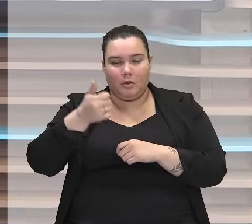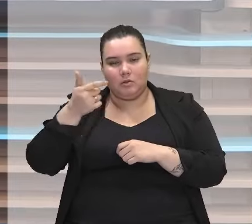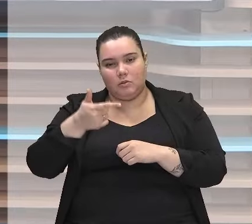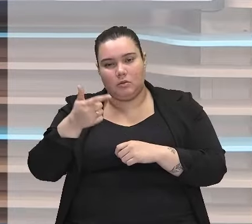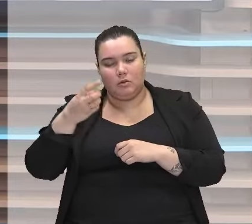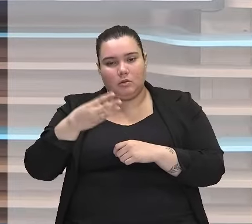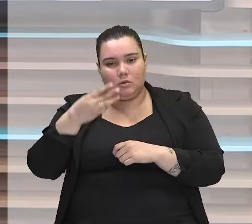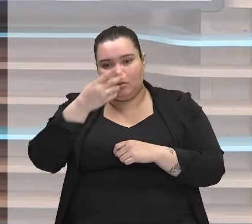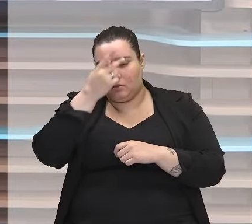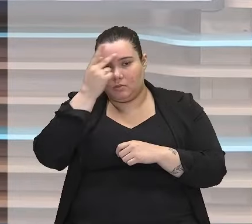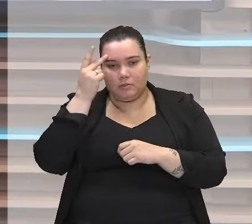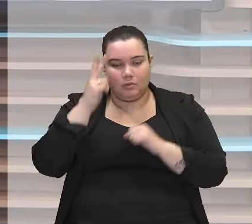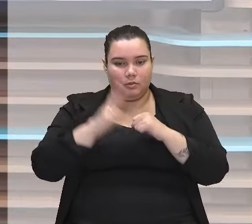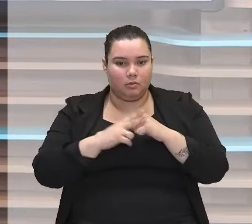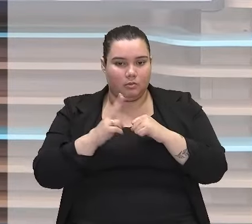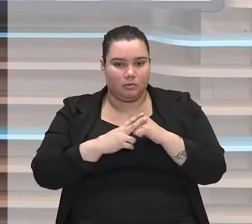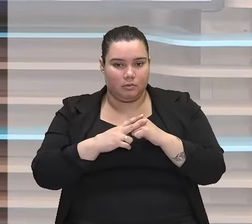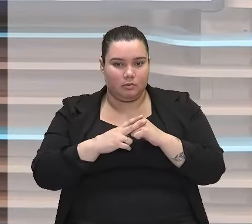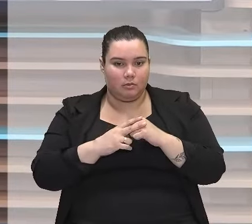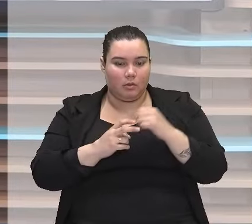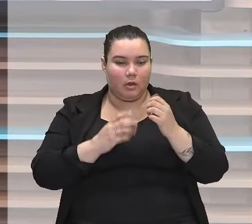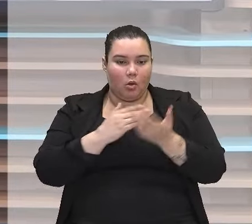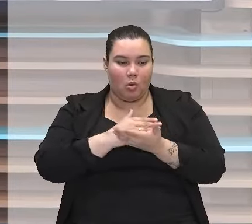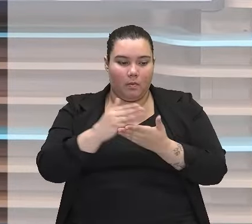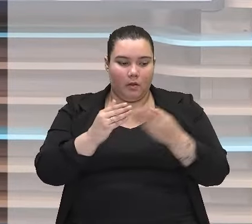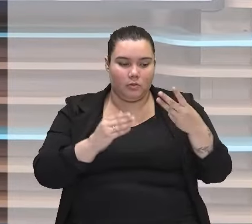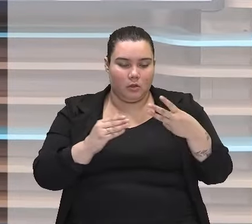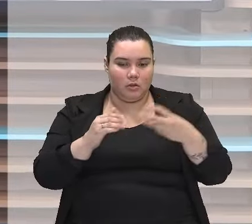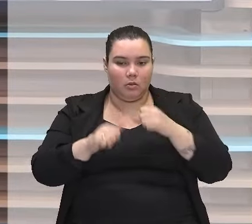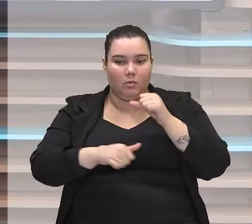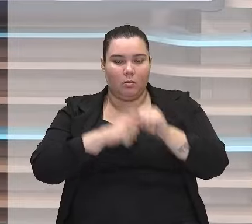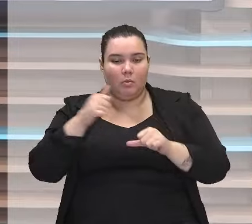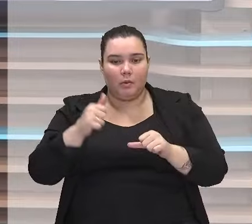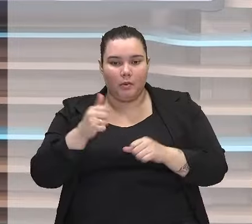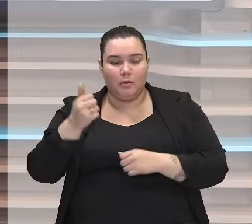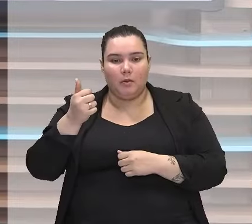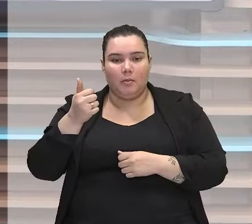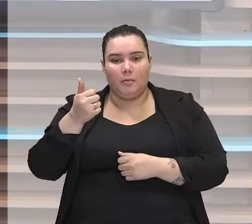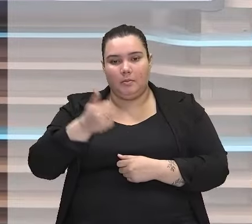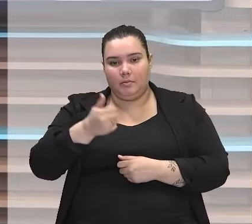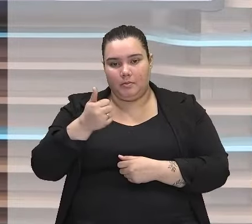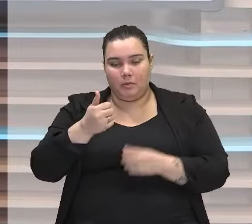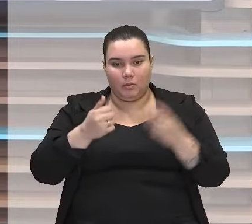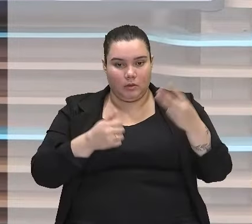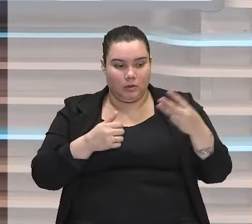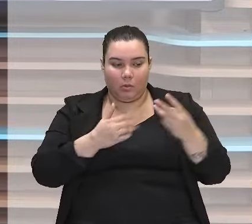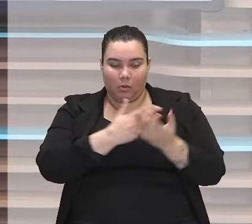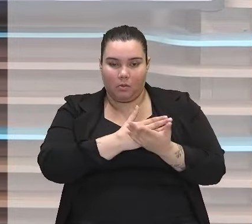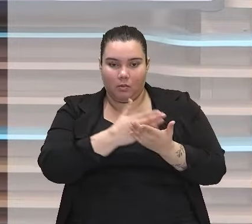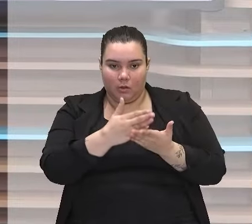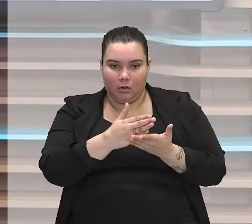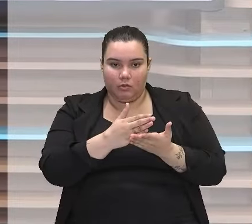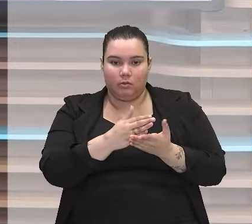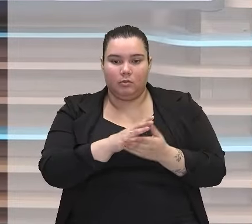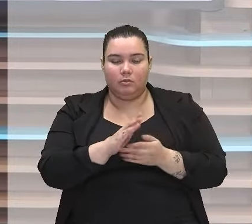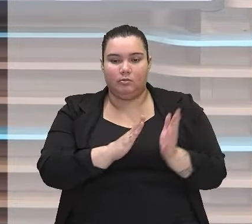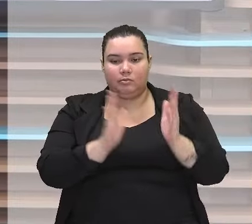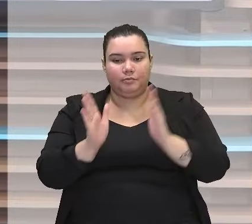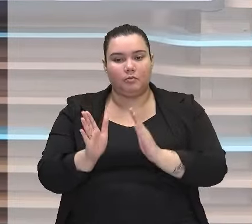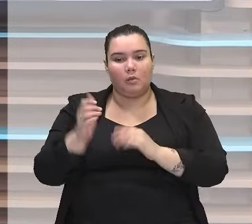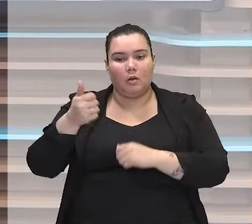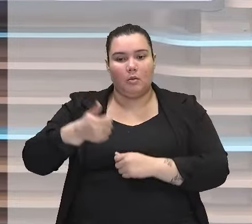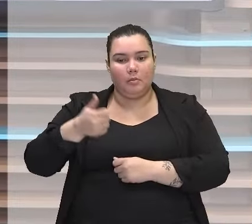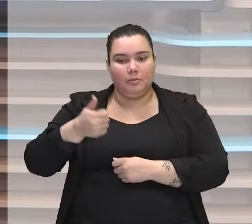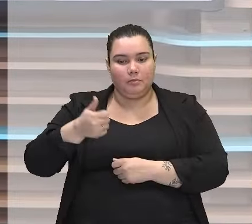também. Ao invés de ser na terceira pessoa, ok? Que é a que corresponde a todos os sertanejos, ele